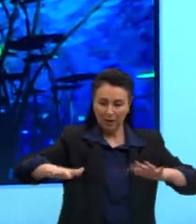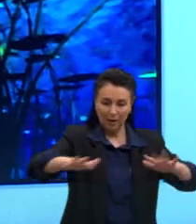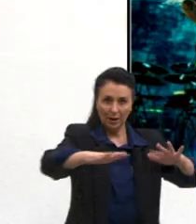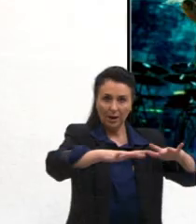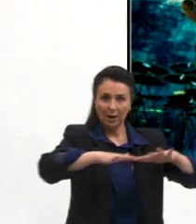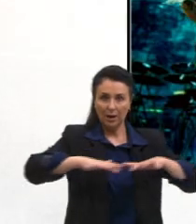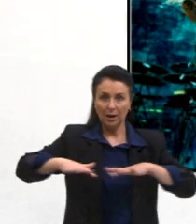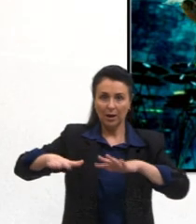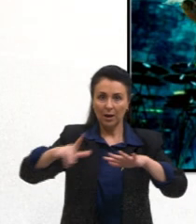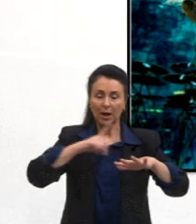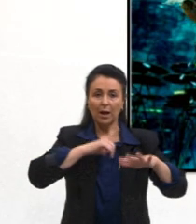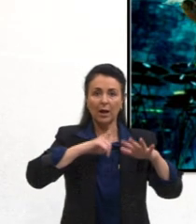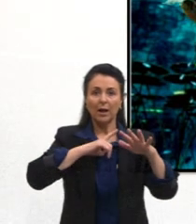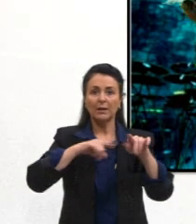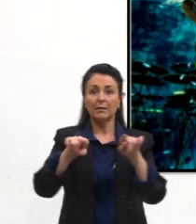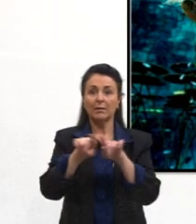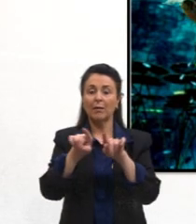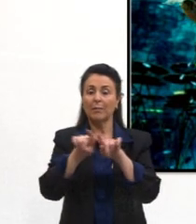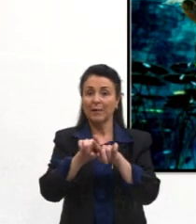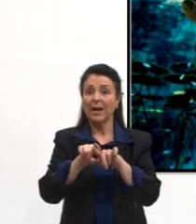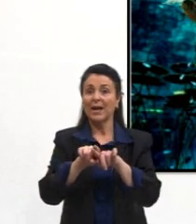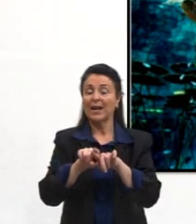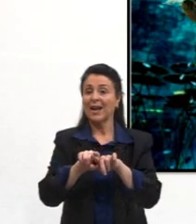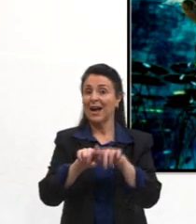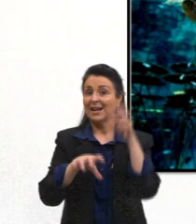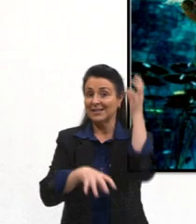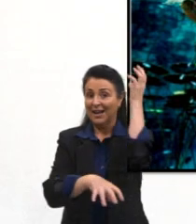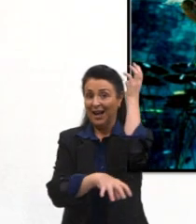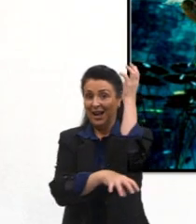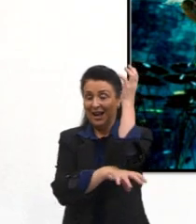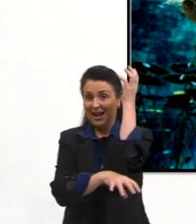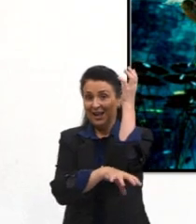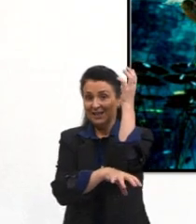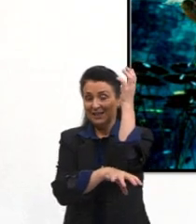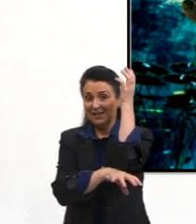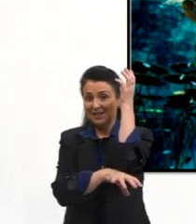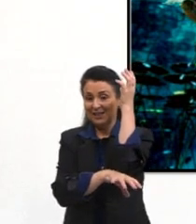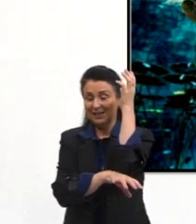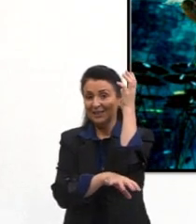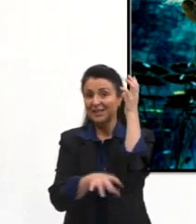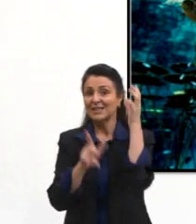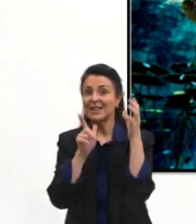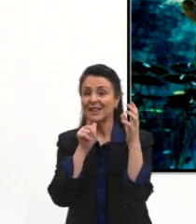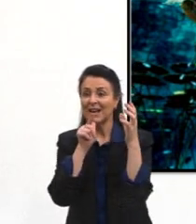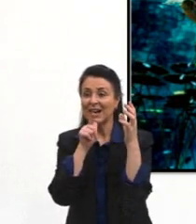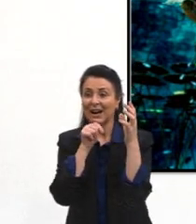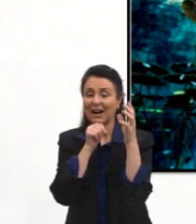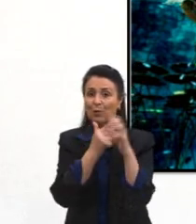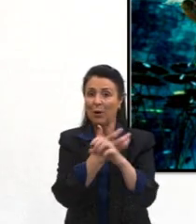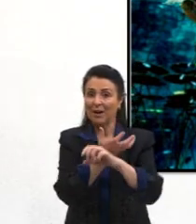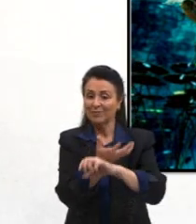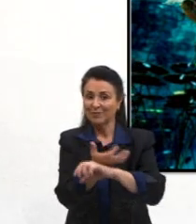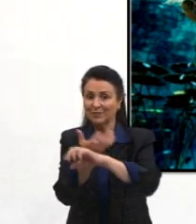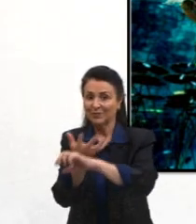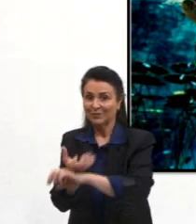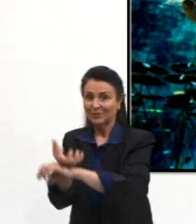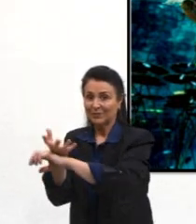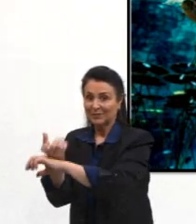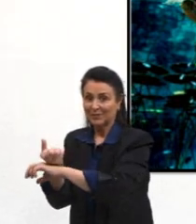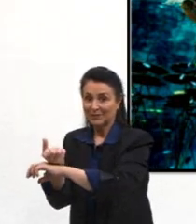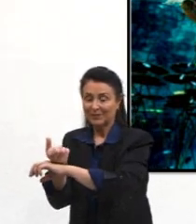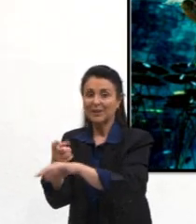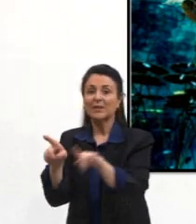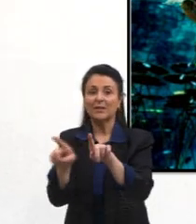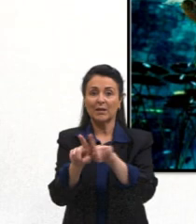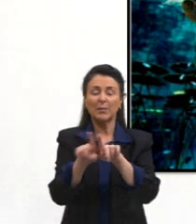Temos as raízes aquáticas, temos as raízes respiratórias, geração, pneumatóforos.